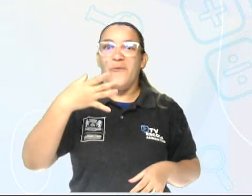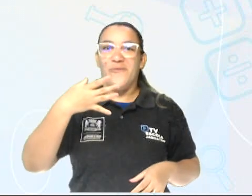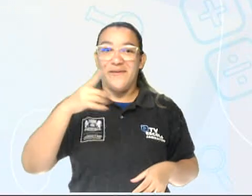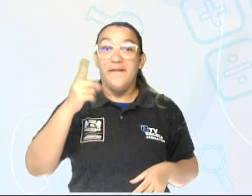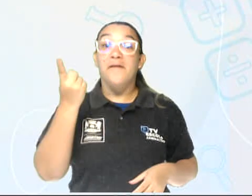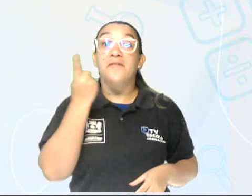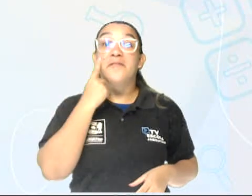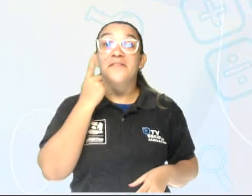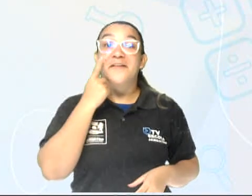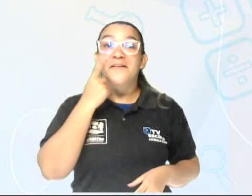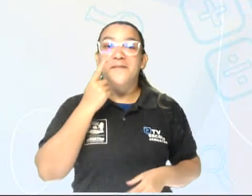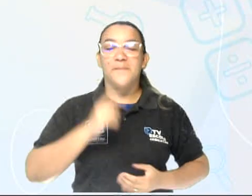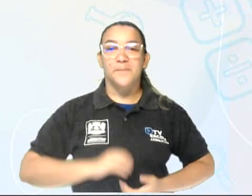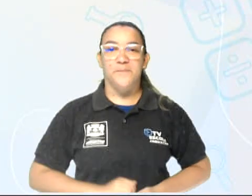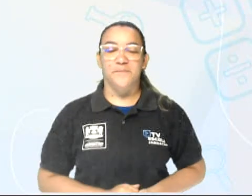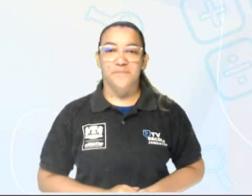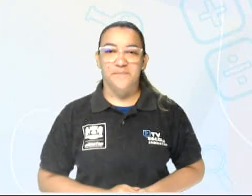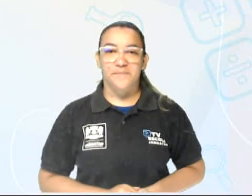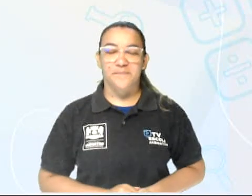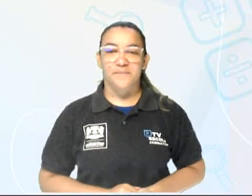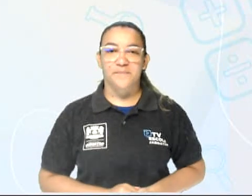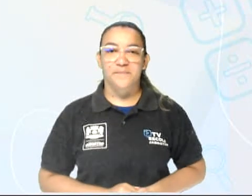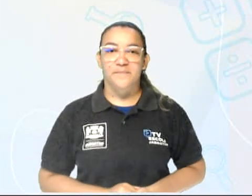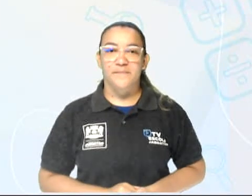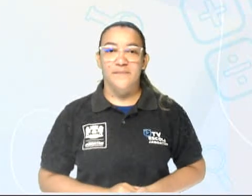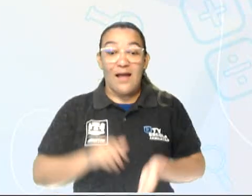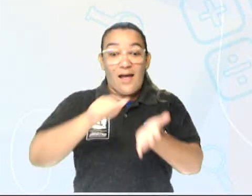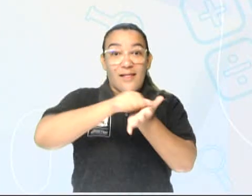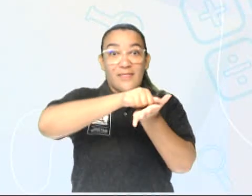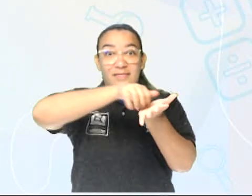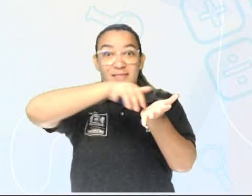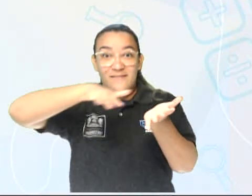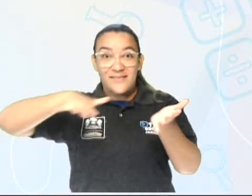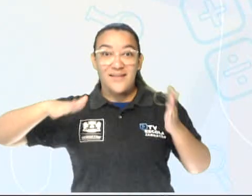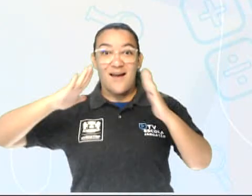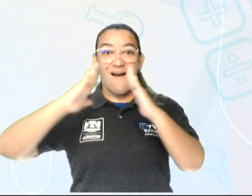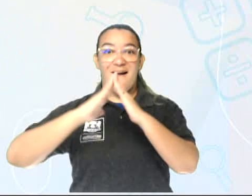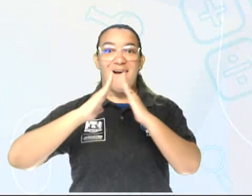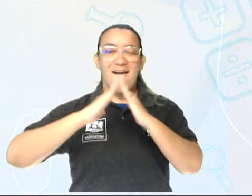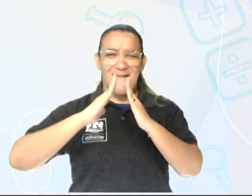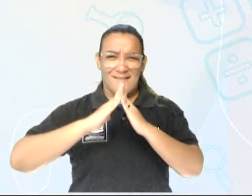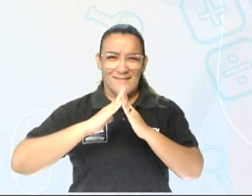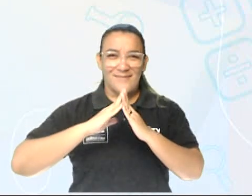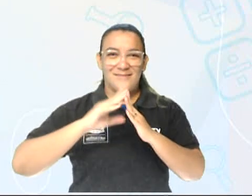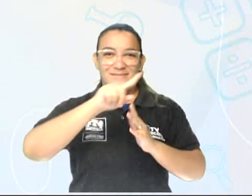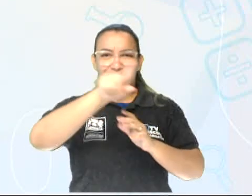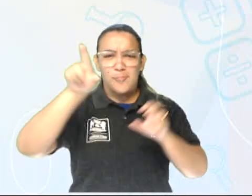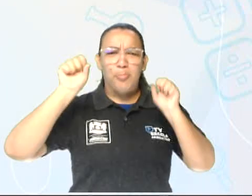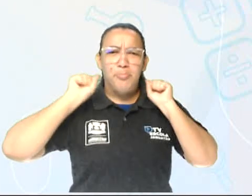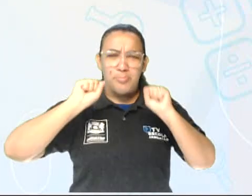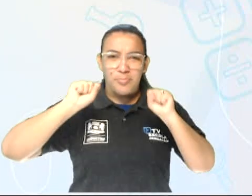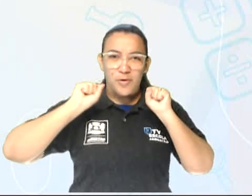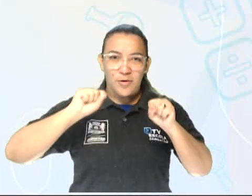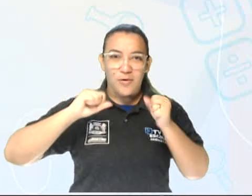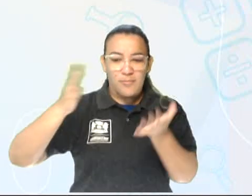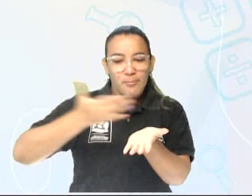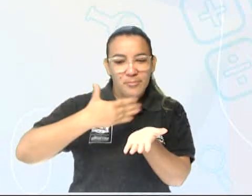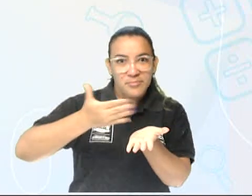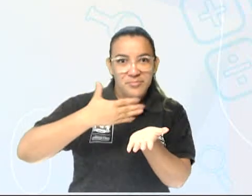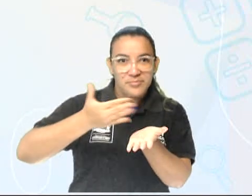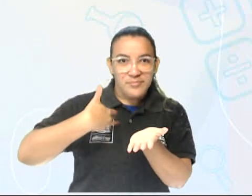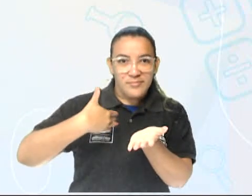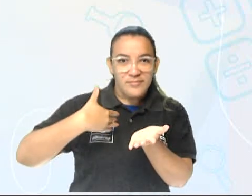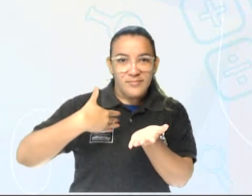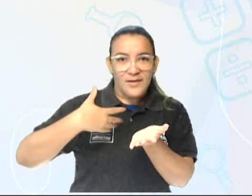Certo? Eu tenho homework. Ou seja, eu tenho uma atividade de casa que vocês podem fazer aí no caderno de vocês.